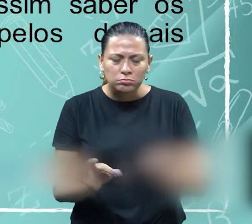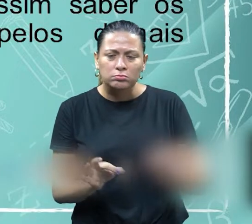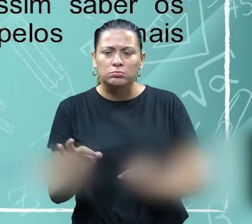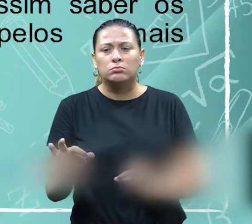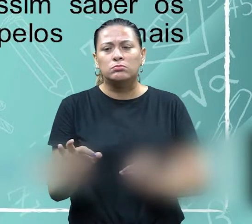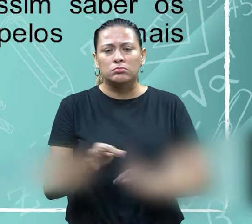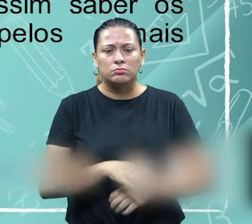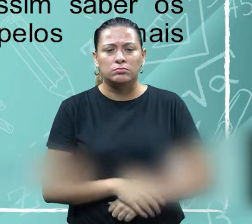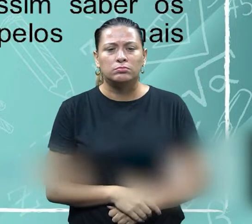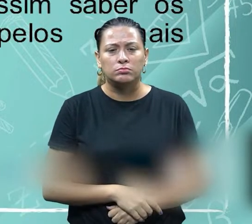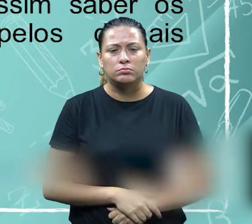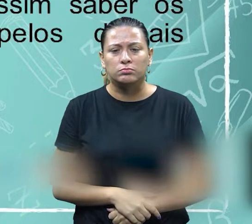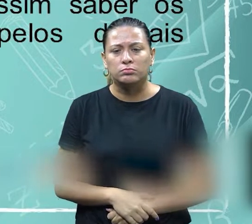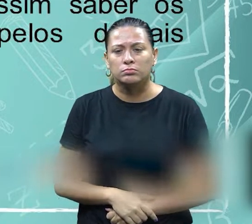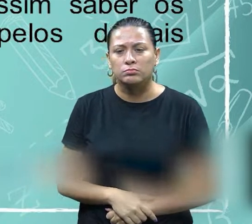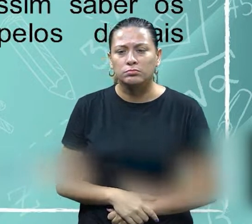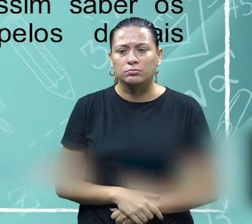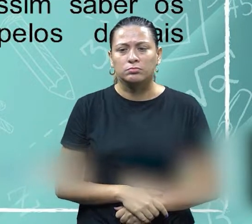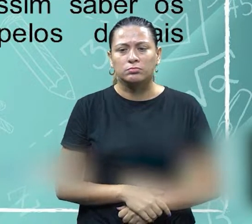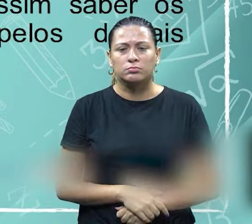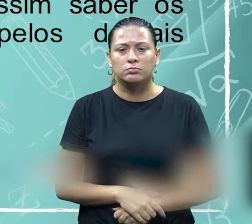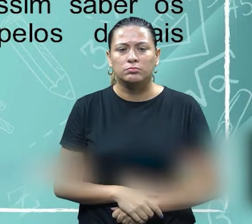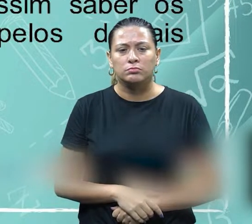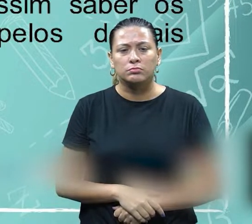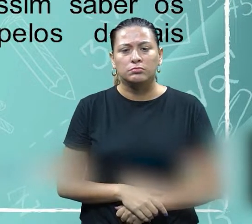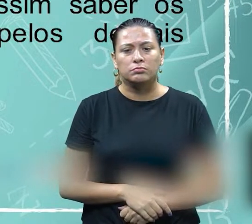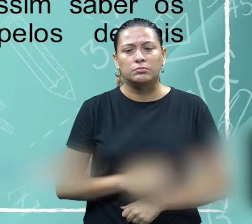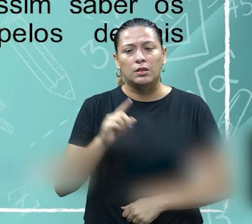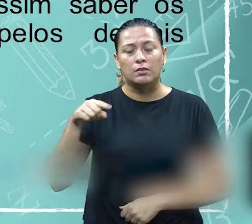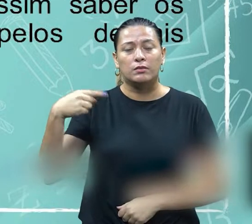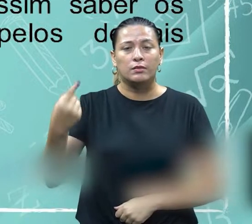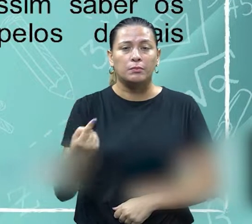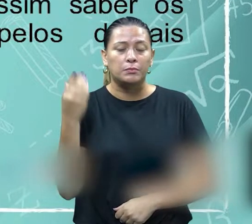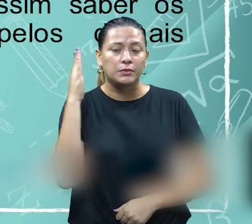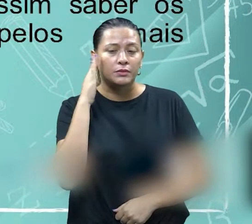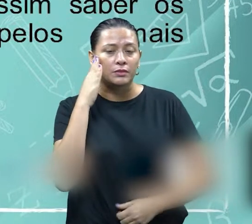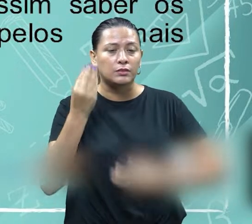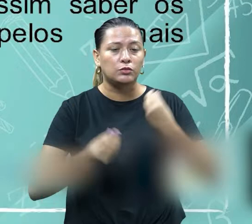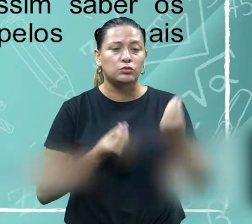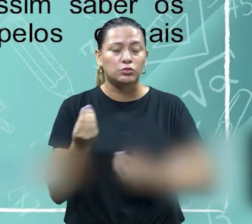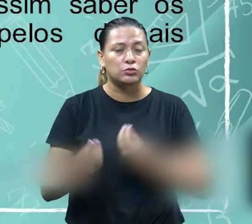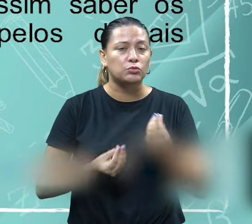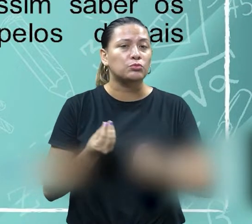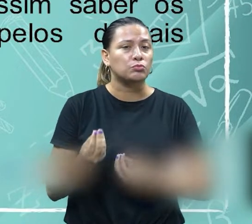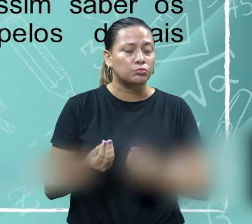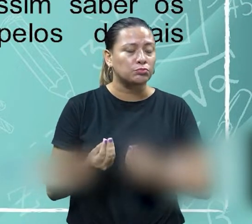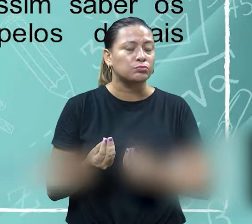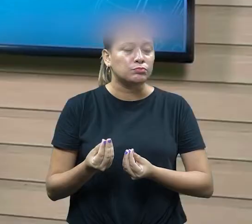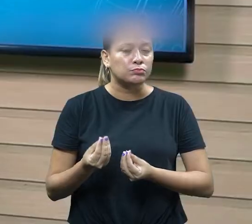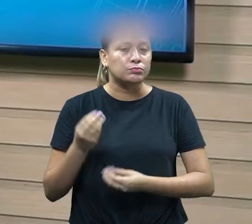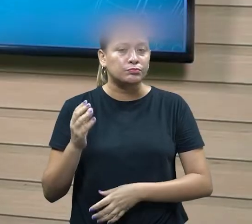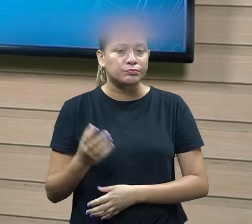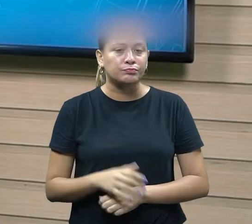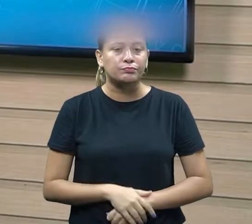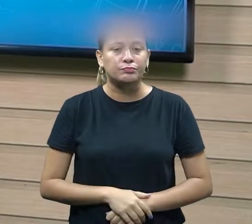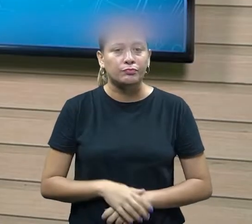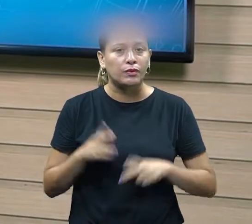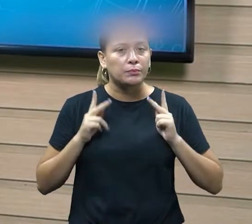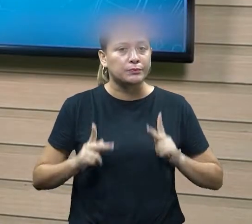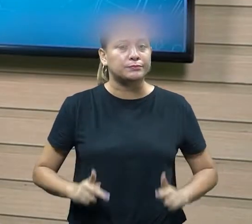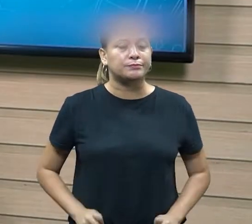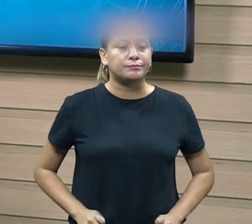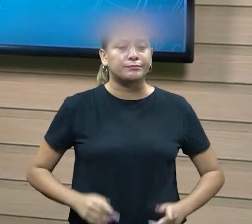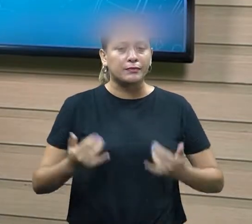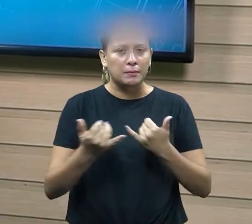muita cautela para assim saber os passos seguintes que serão dados pelas demais participantes veja aqui como